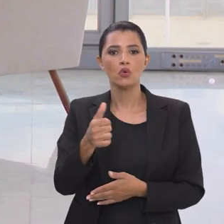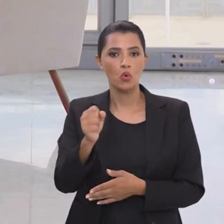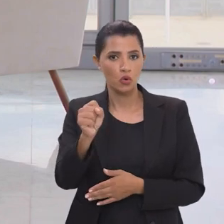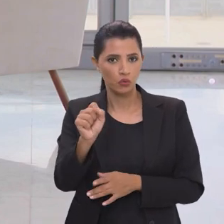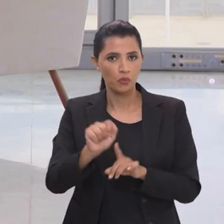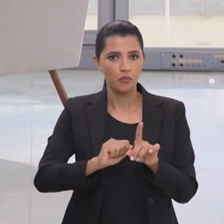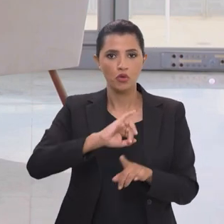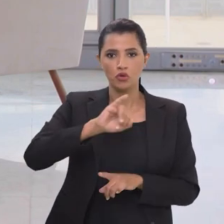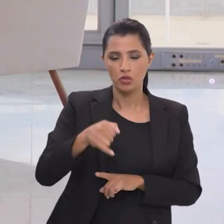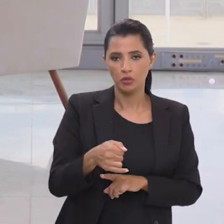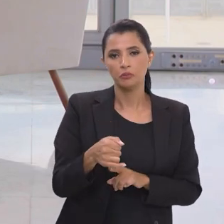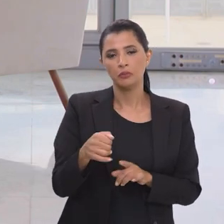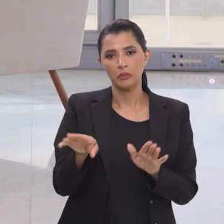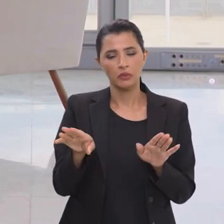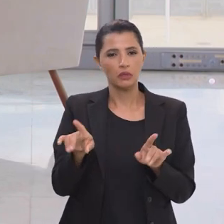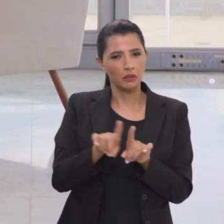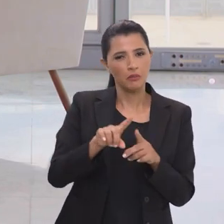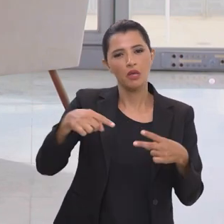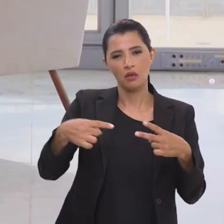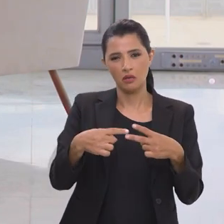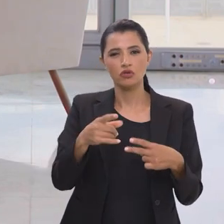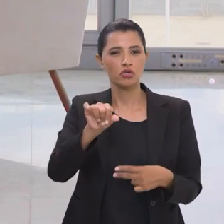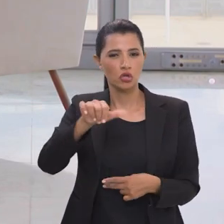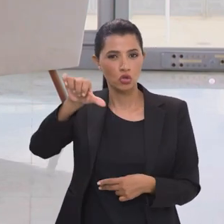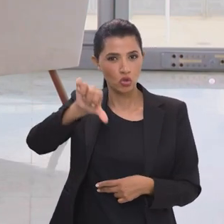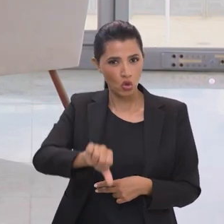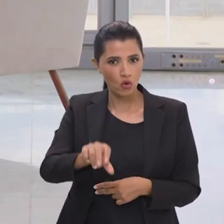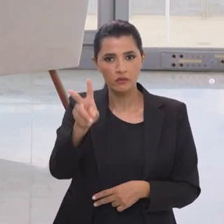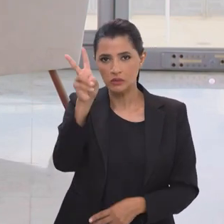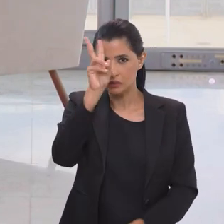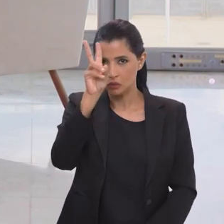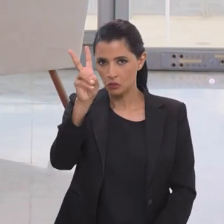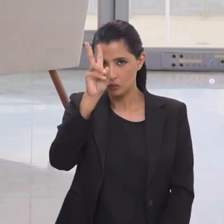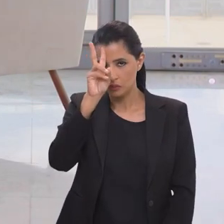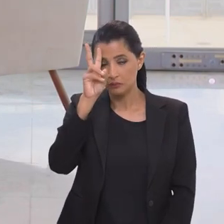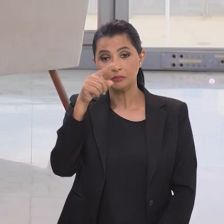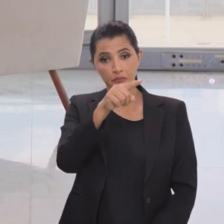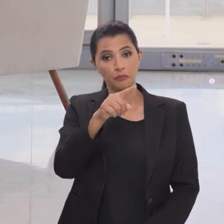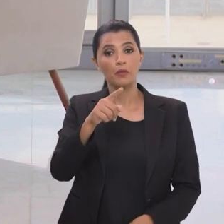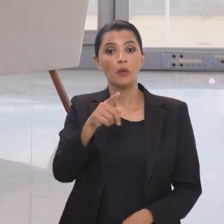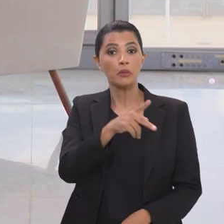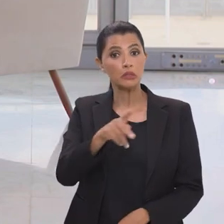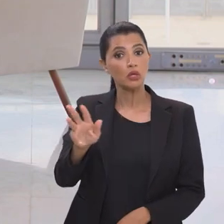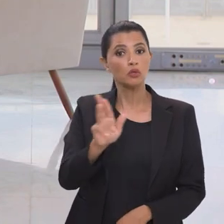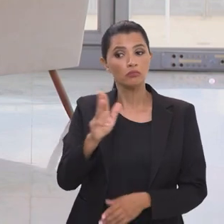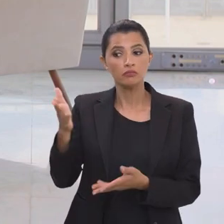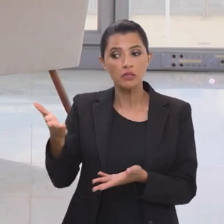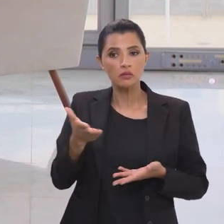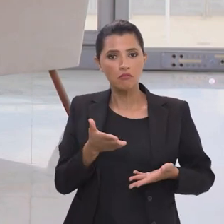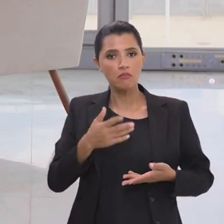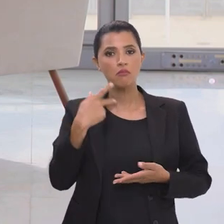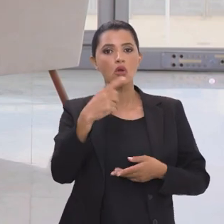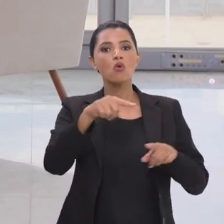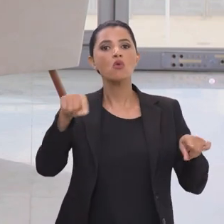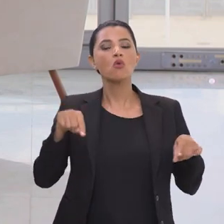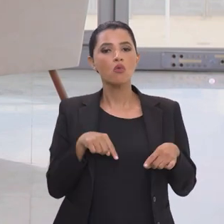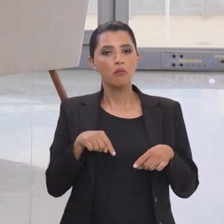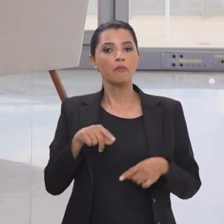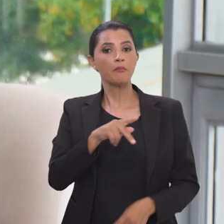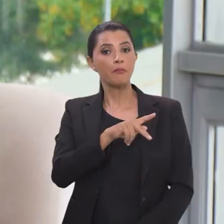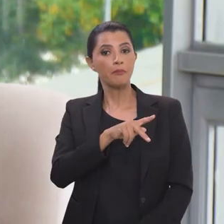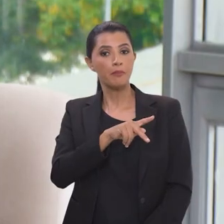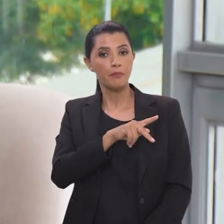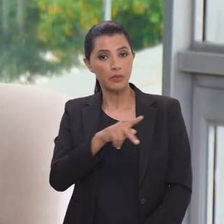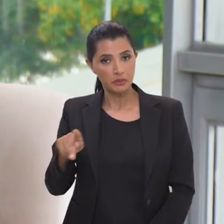janeiro, no dia 9, que era uma segunda-feira, o presidente Lula recebeu no seu gabinete a presidenta da